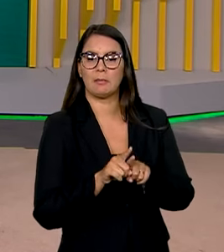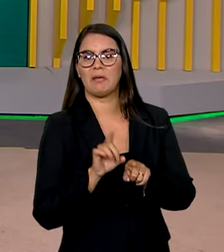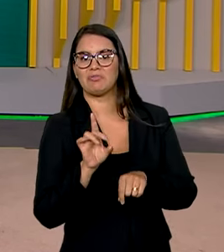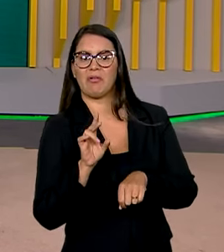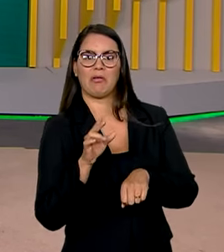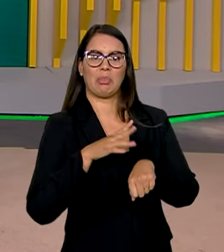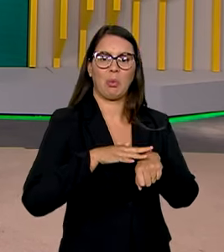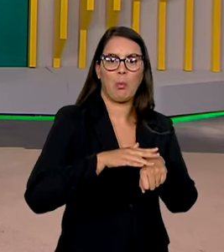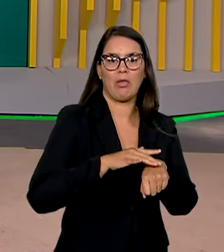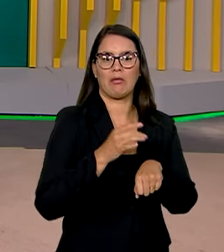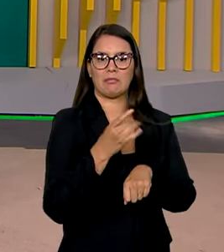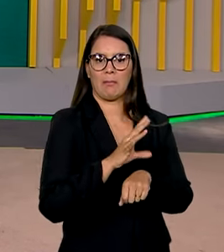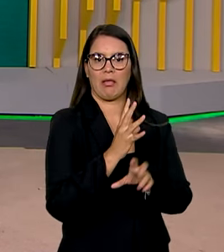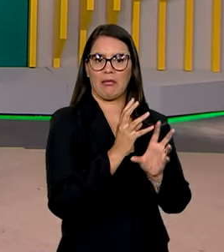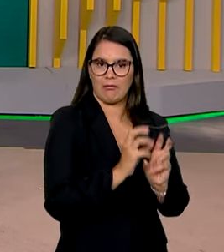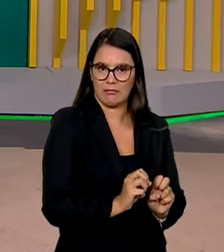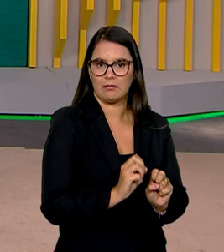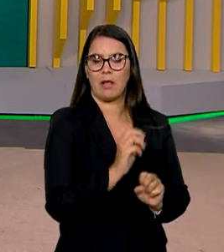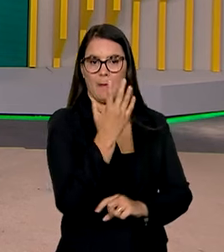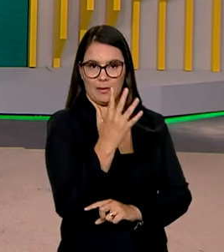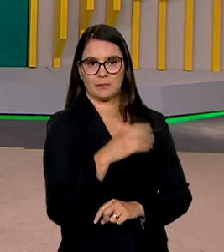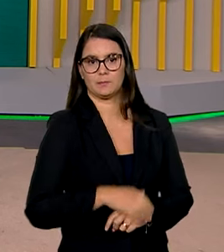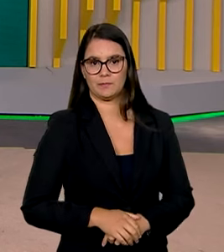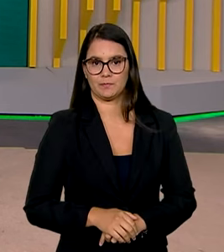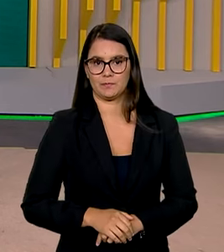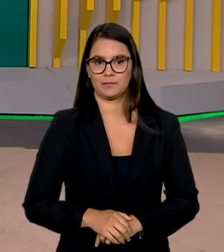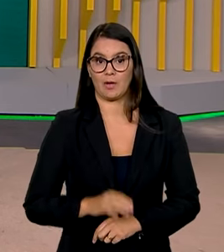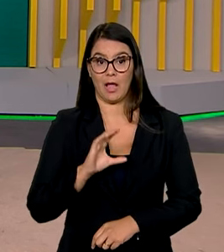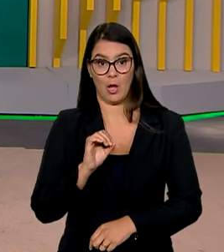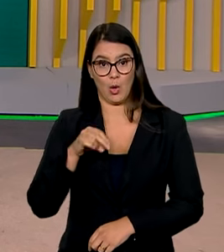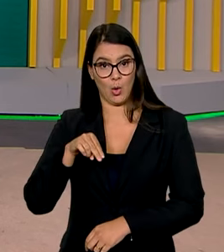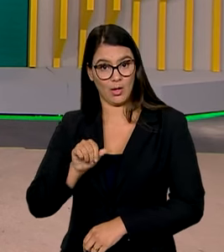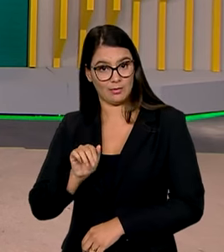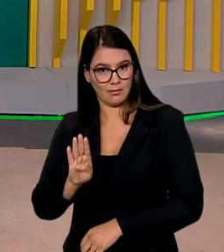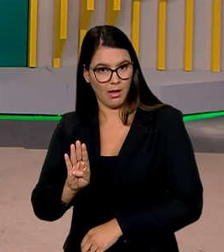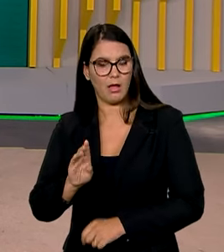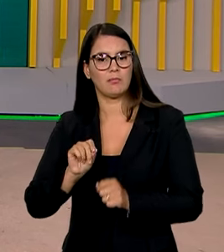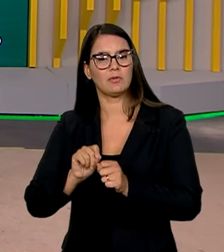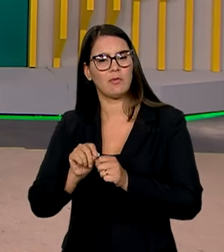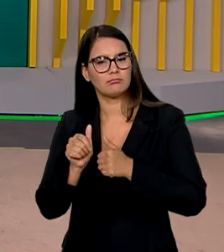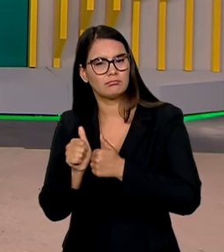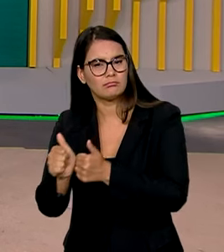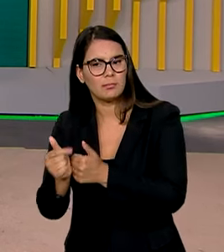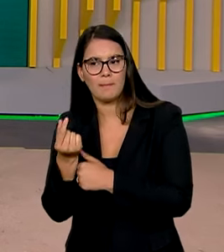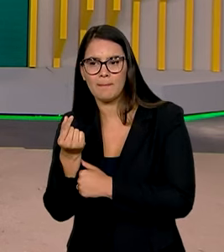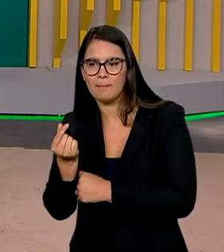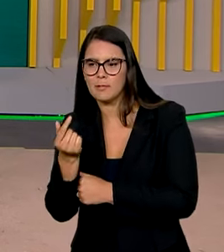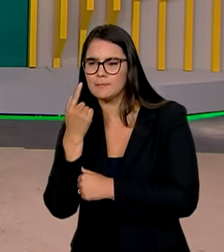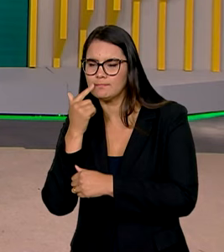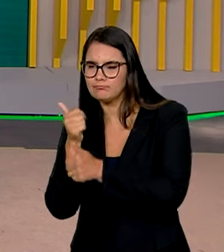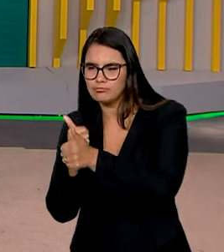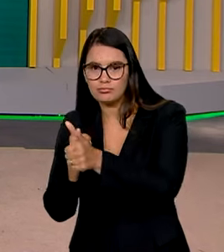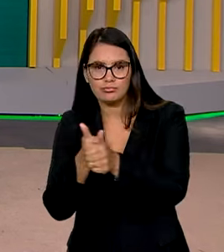doenças nas plantações. A Companhia Nacional de Abastecimento, o CUNAB, faz o acompanhamento desses preços nas